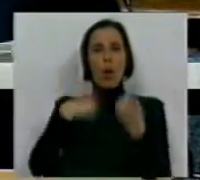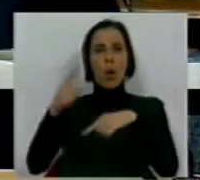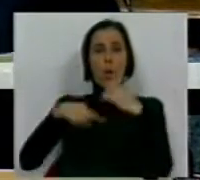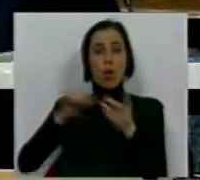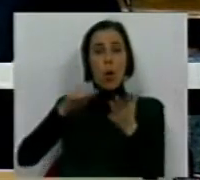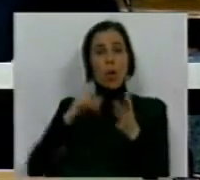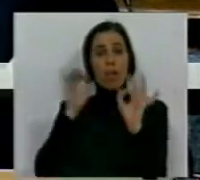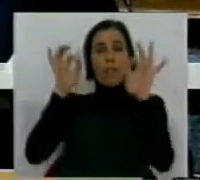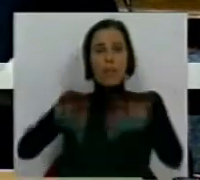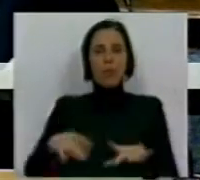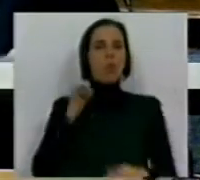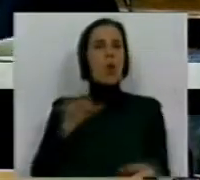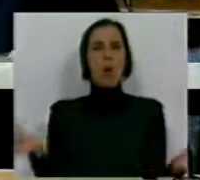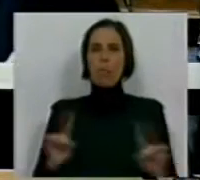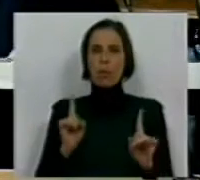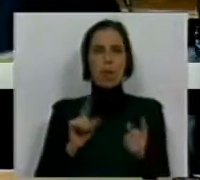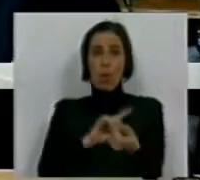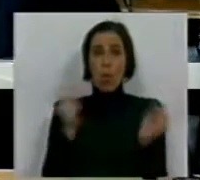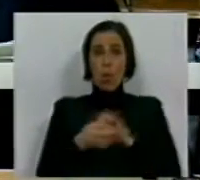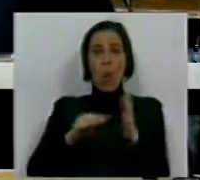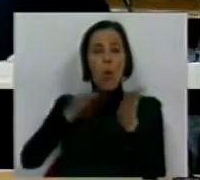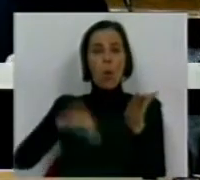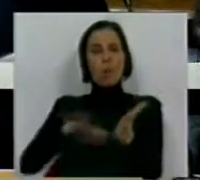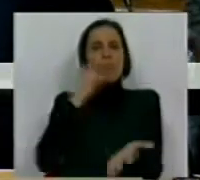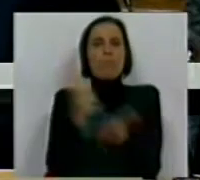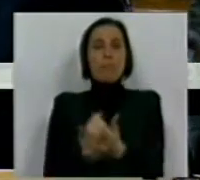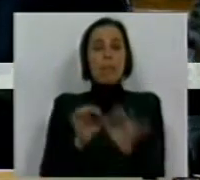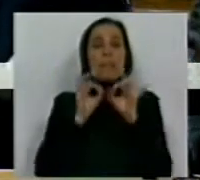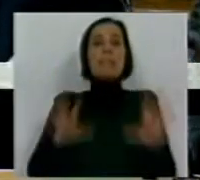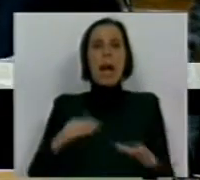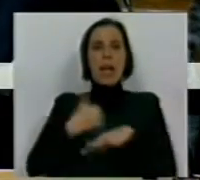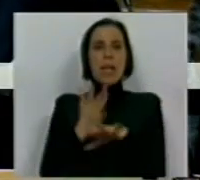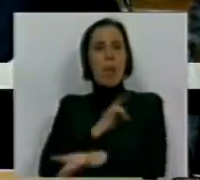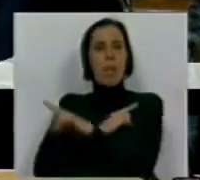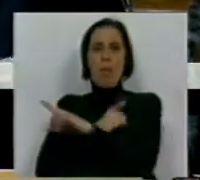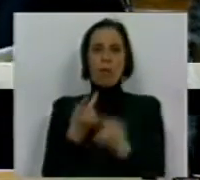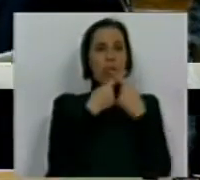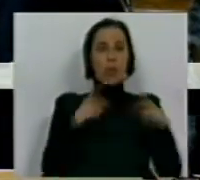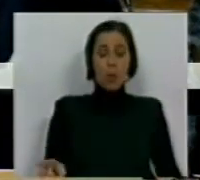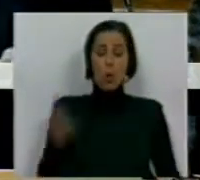contratos a termo e não permitindo a sua conversão em contratos sem termo, como acontece no setor privado.